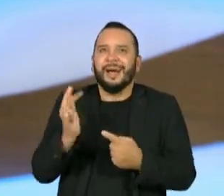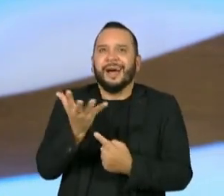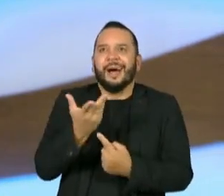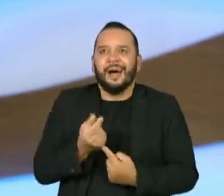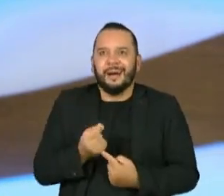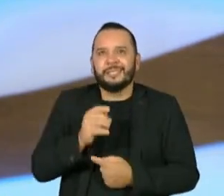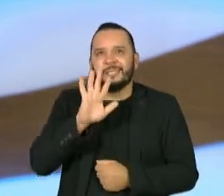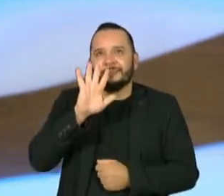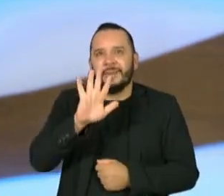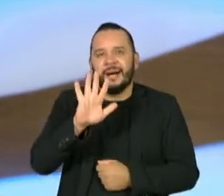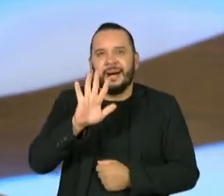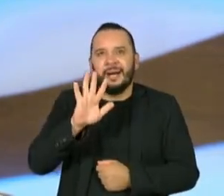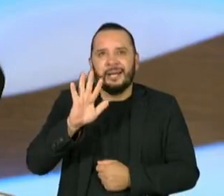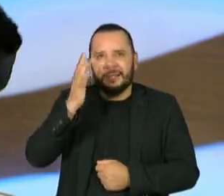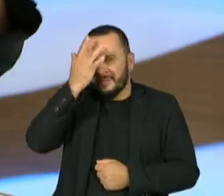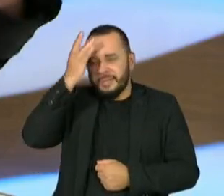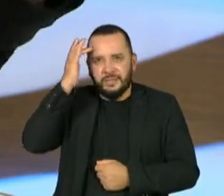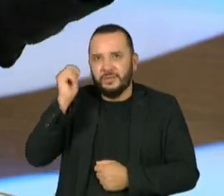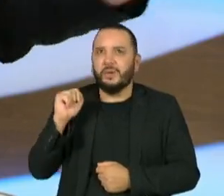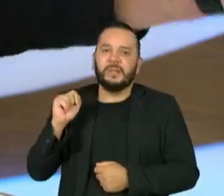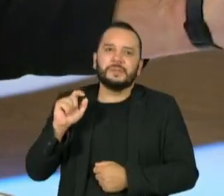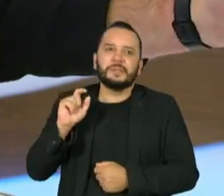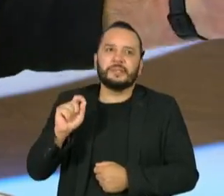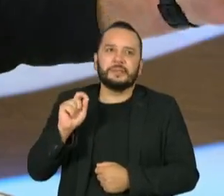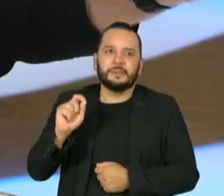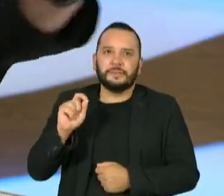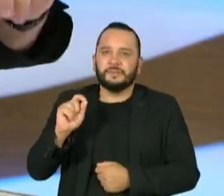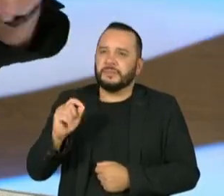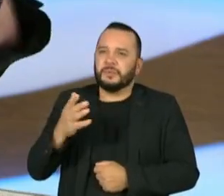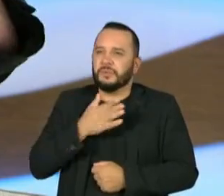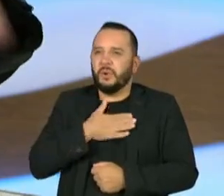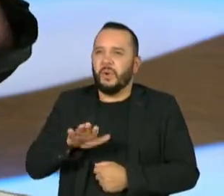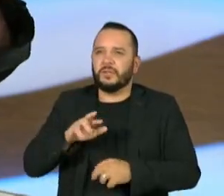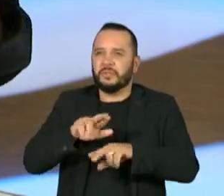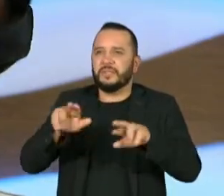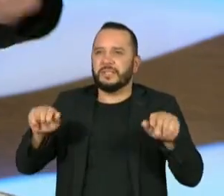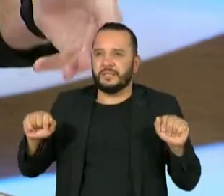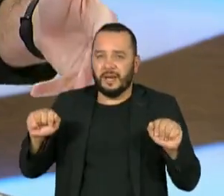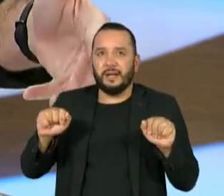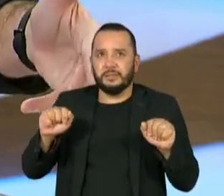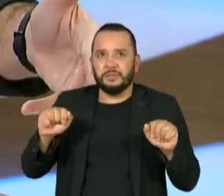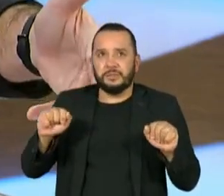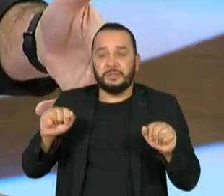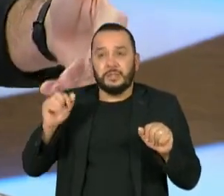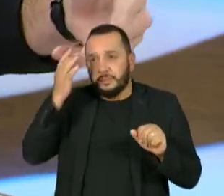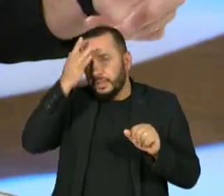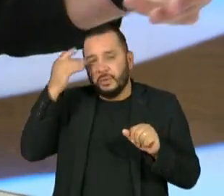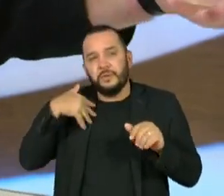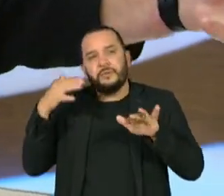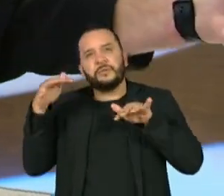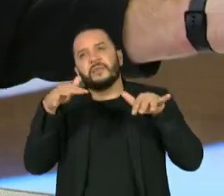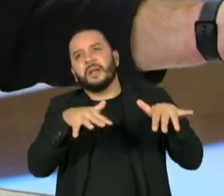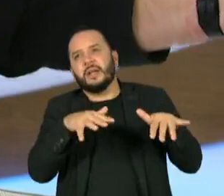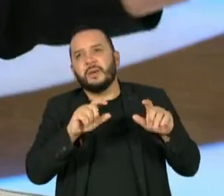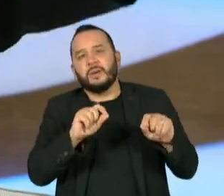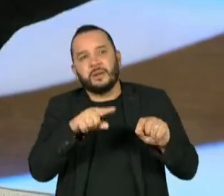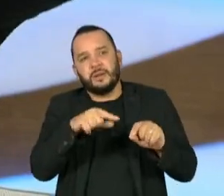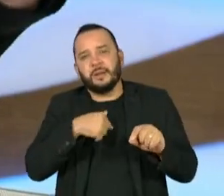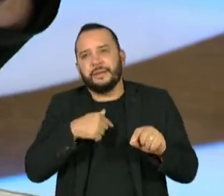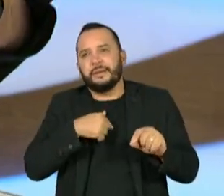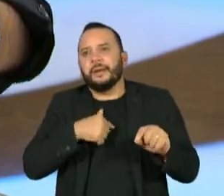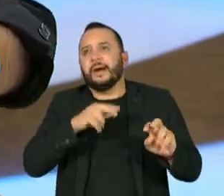porque aqueles que não aguentam a diversidade, não conseguem olhar o diferente, eles veem o carnaval claramente com aquilo que o carnaval é. É uma